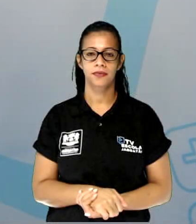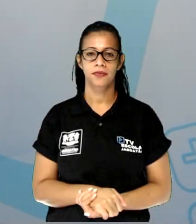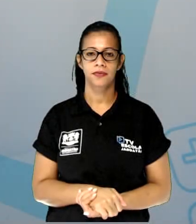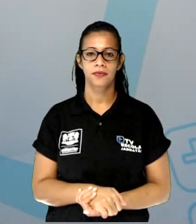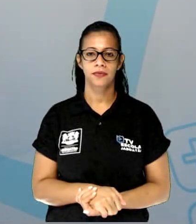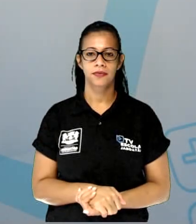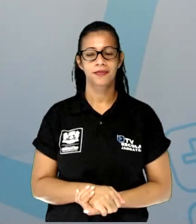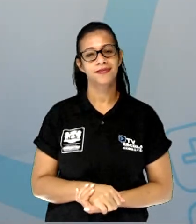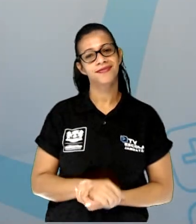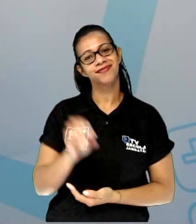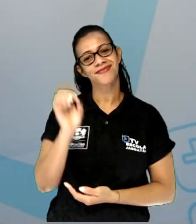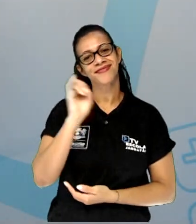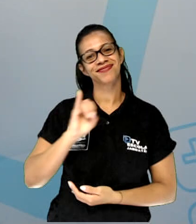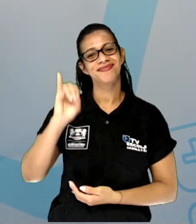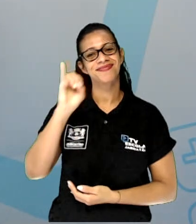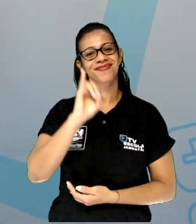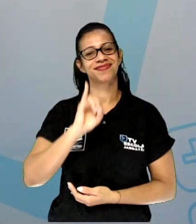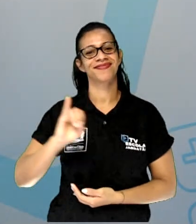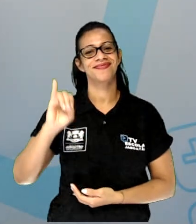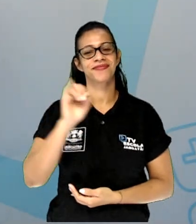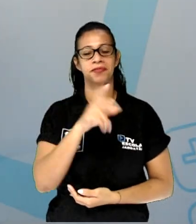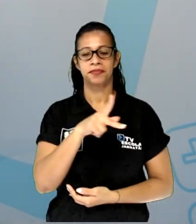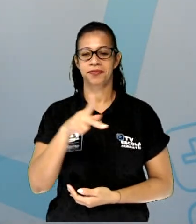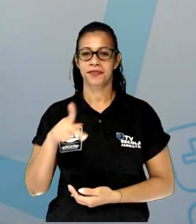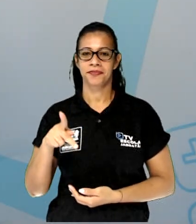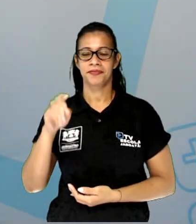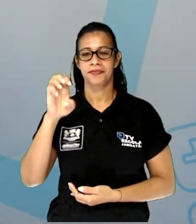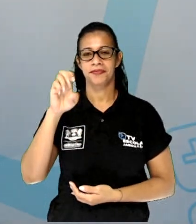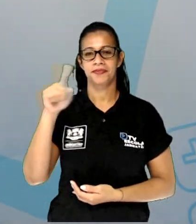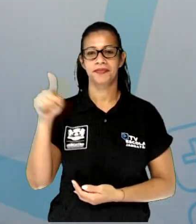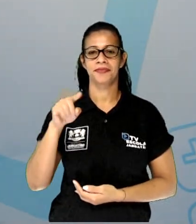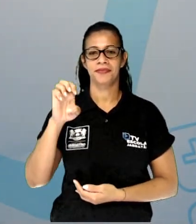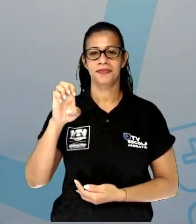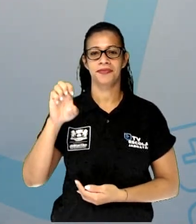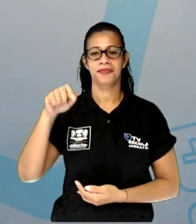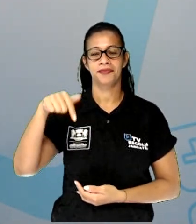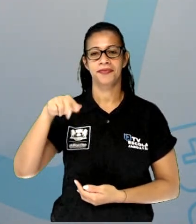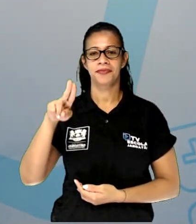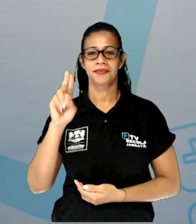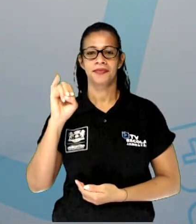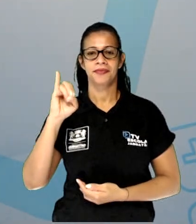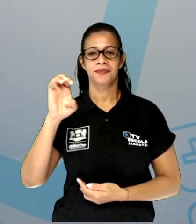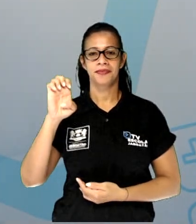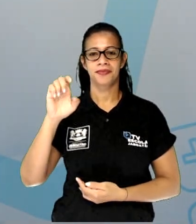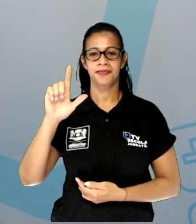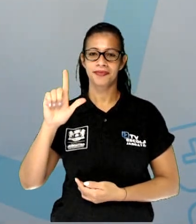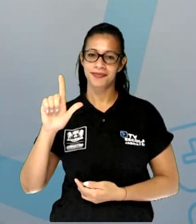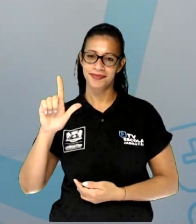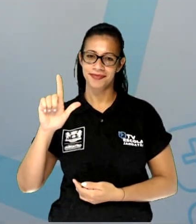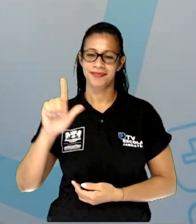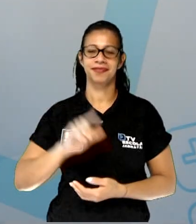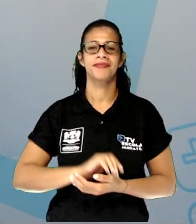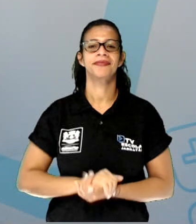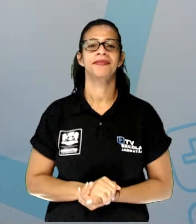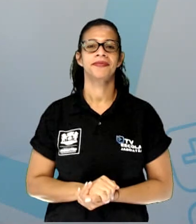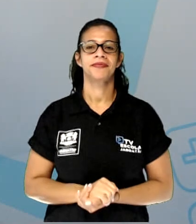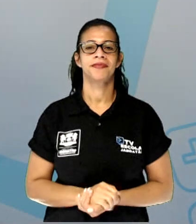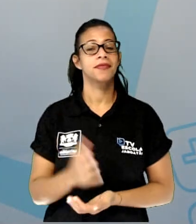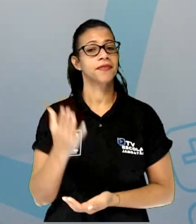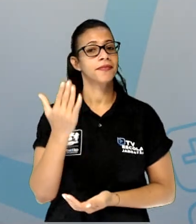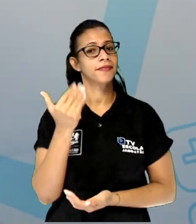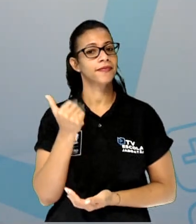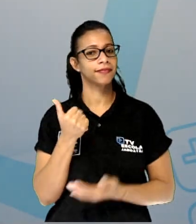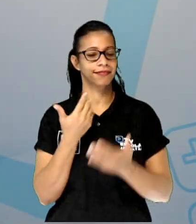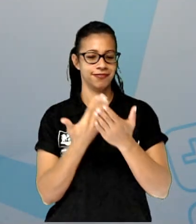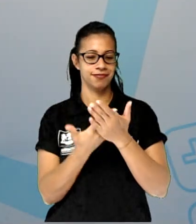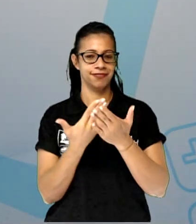Alô, povo! Aqui é o professor Ezequiel Santos, na sua TV Escola Jaboatão. Vamos aí com mais uma